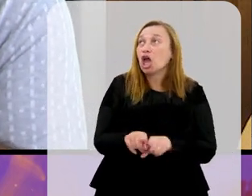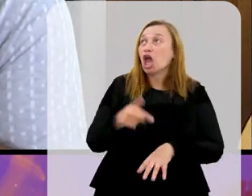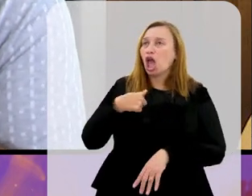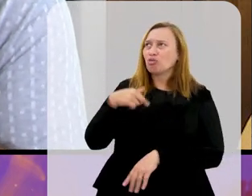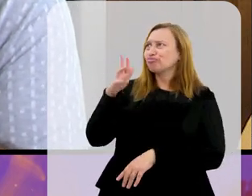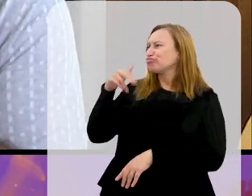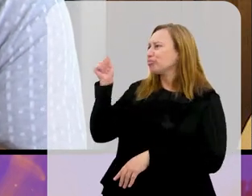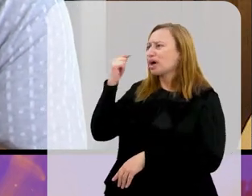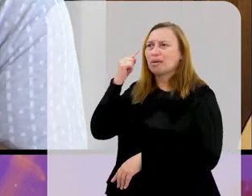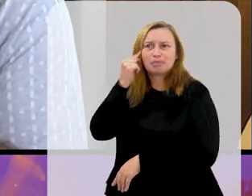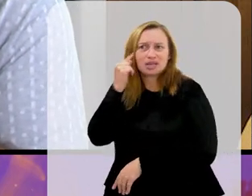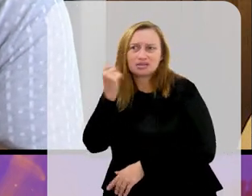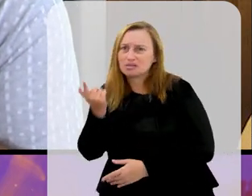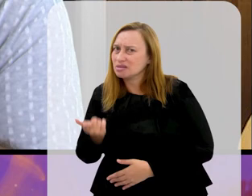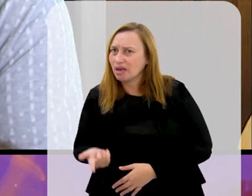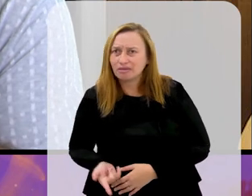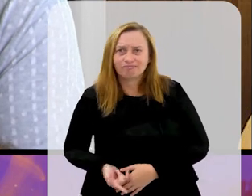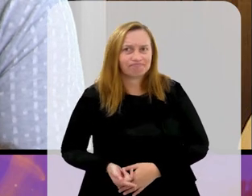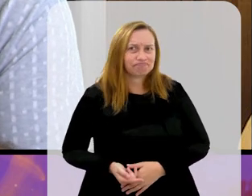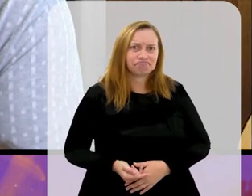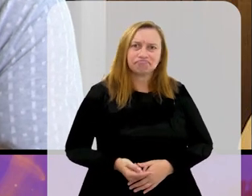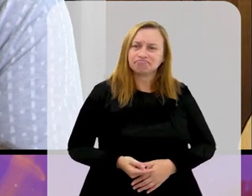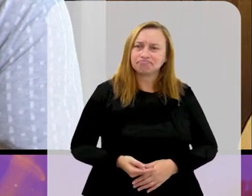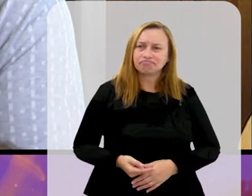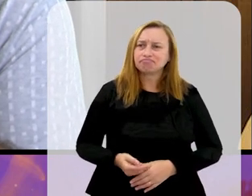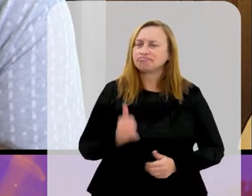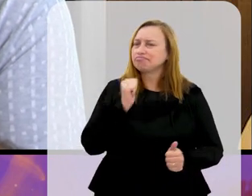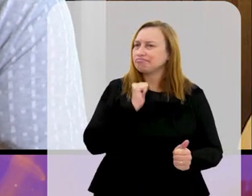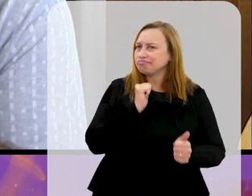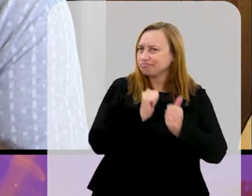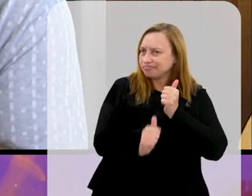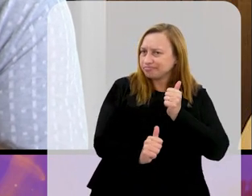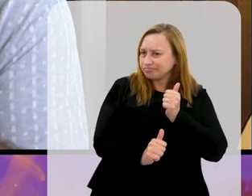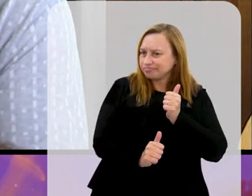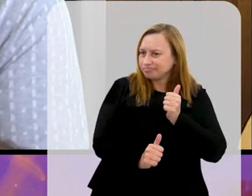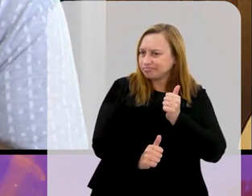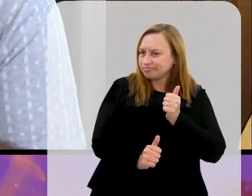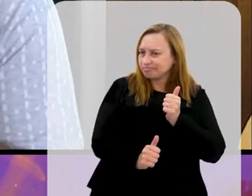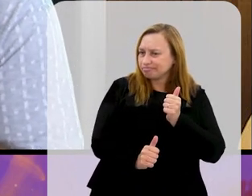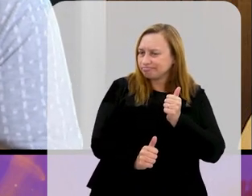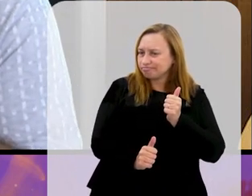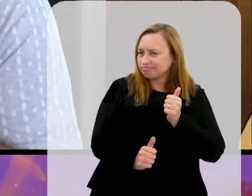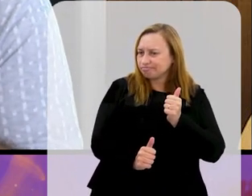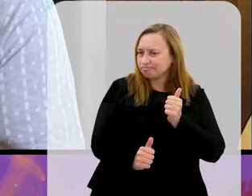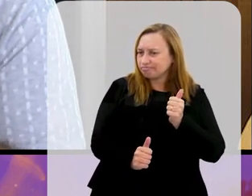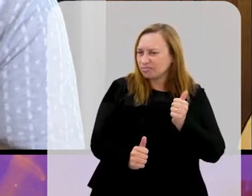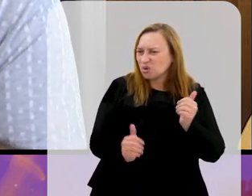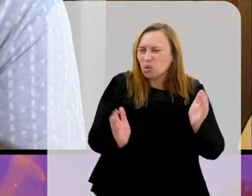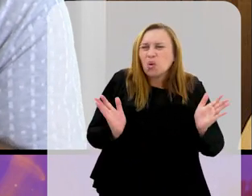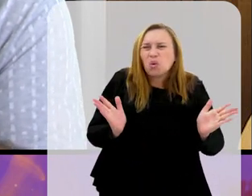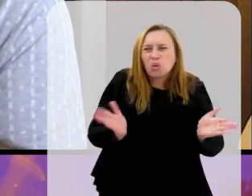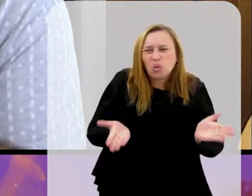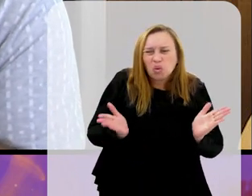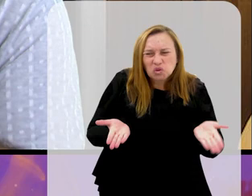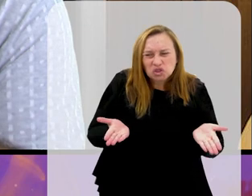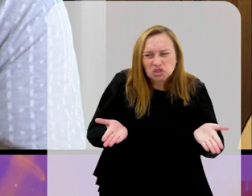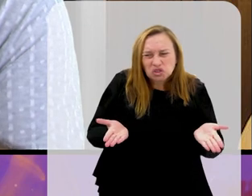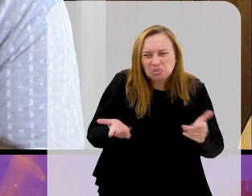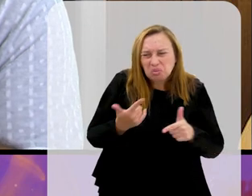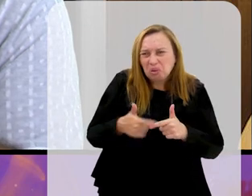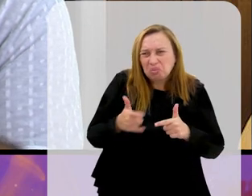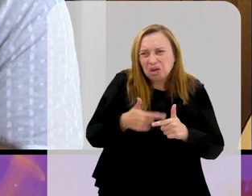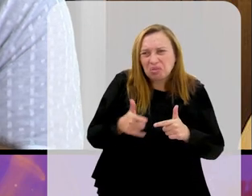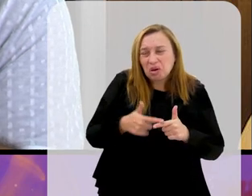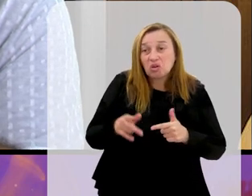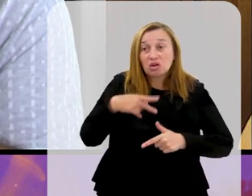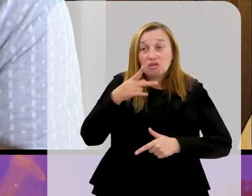nunca pensei, sinceramente, nunca pensei que o futebol chegasse onde está. E eu diria o futebol brasileiro.